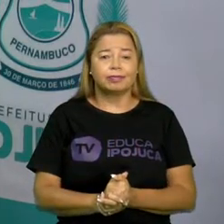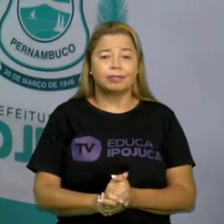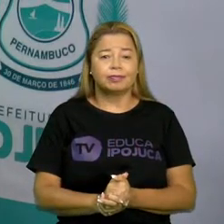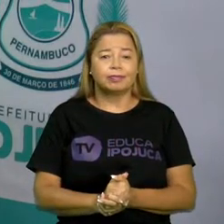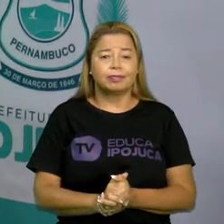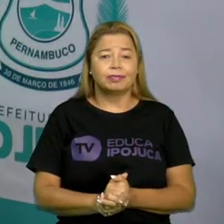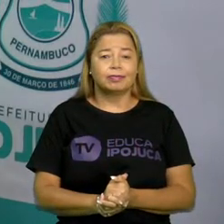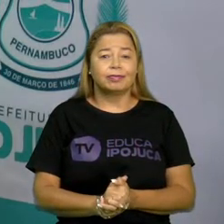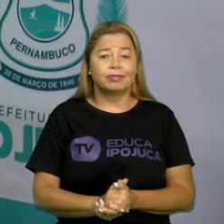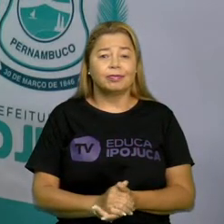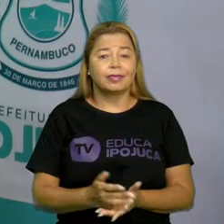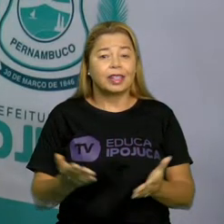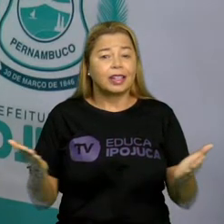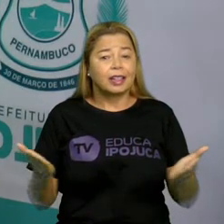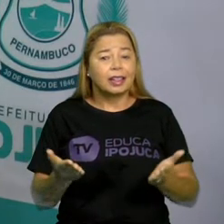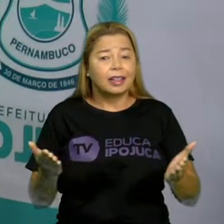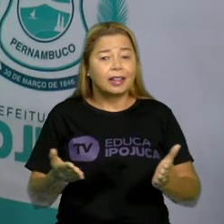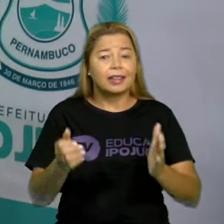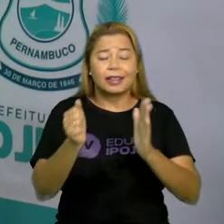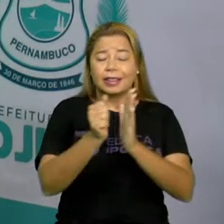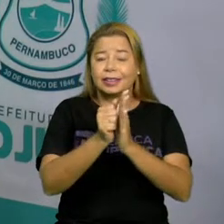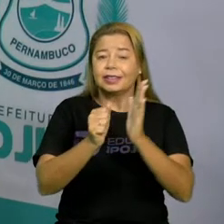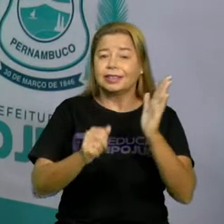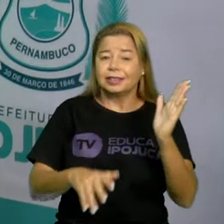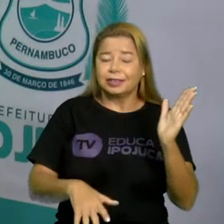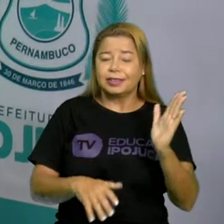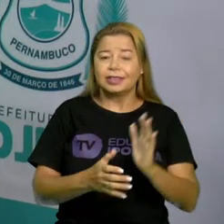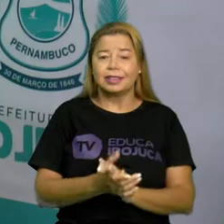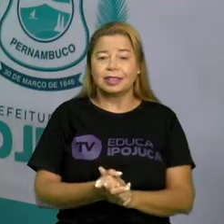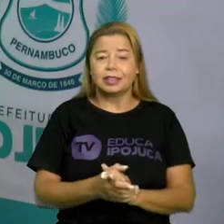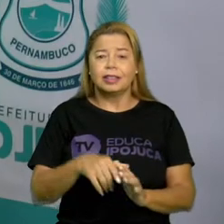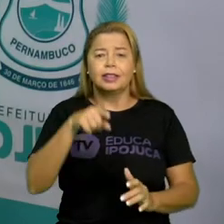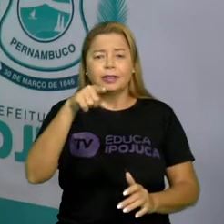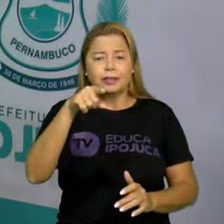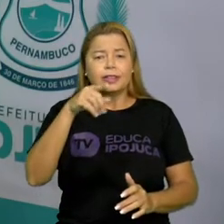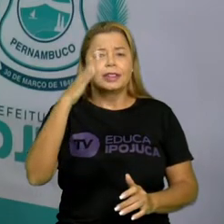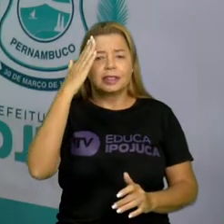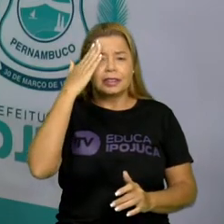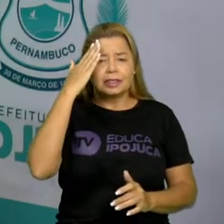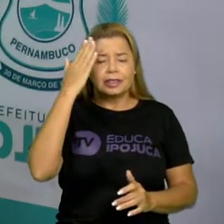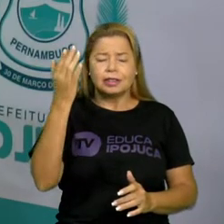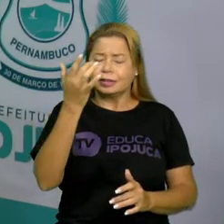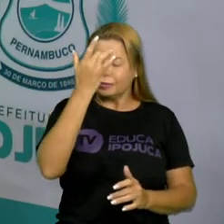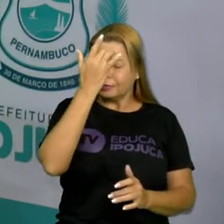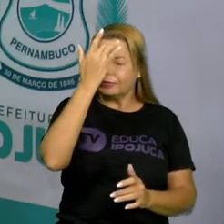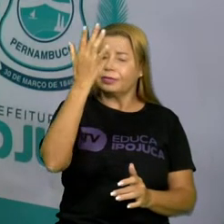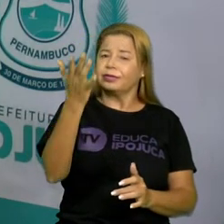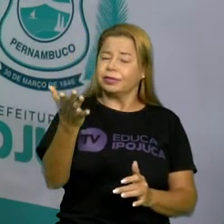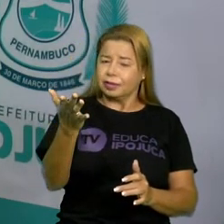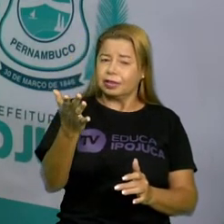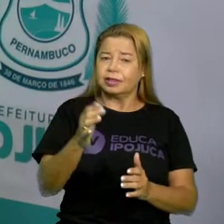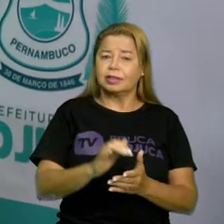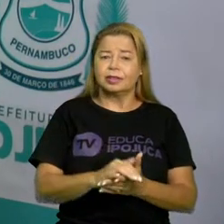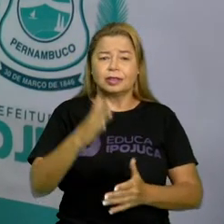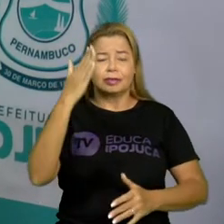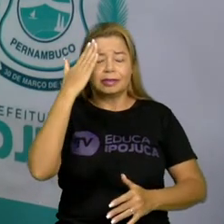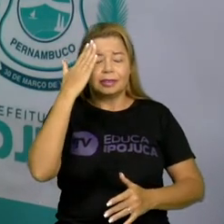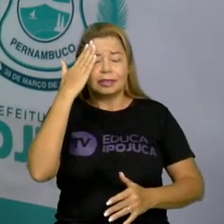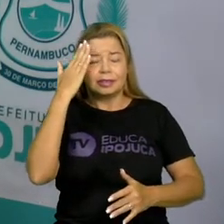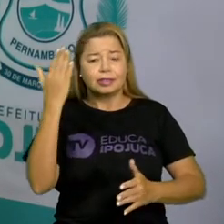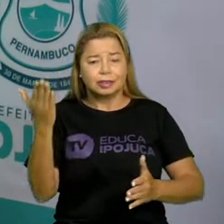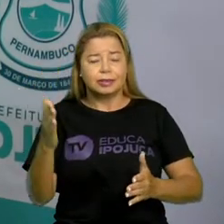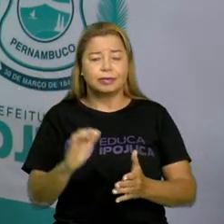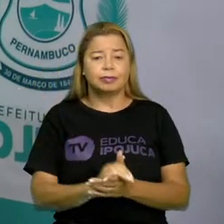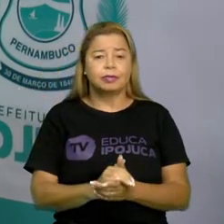Chegou a nossa atividade. Sei que vocês compreenderam. A aula é fácil. Foi de fácil compreensão. Quando